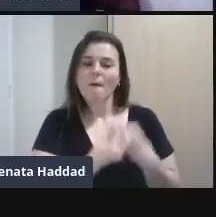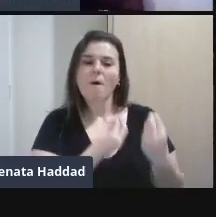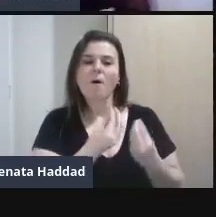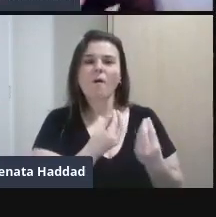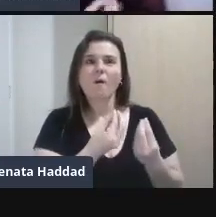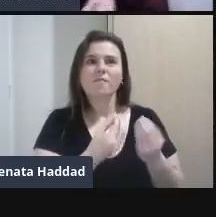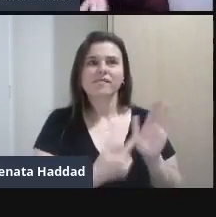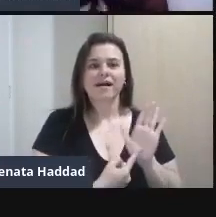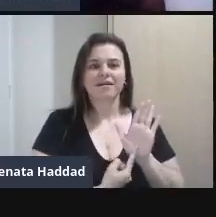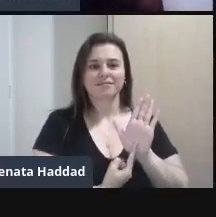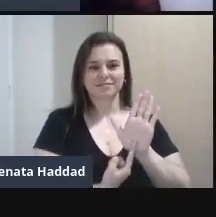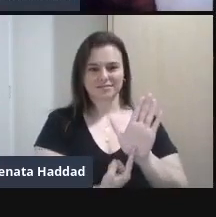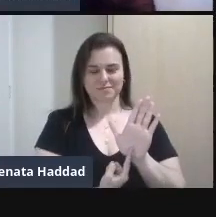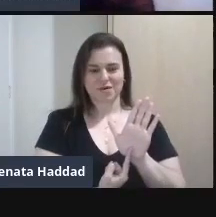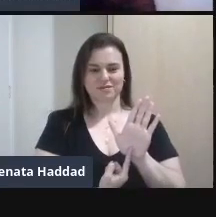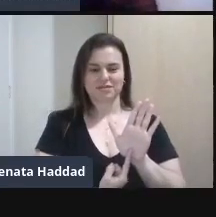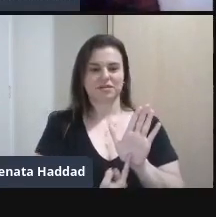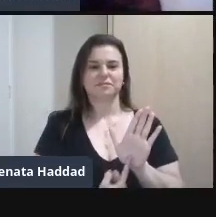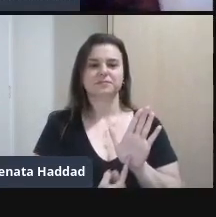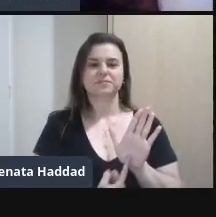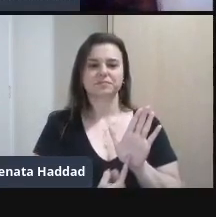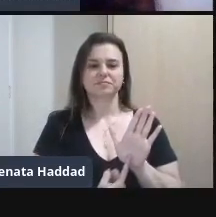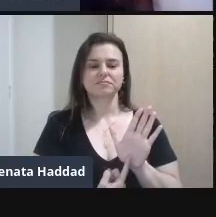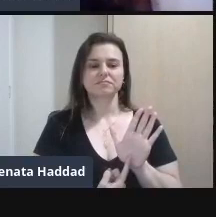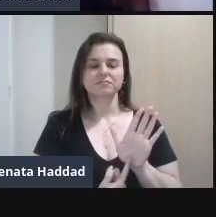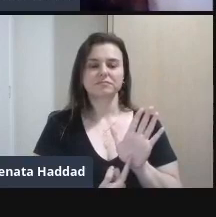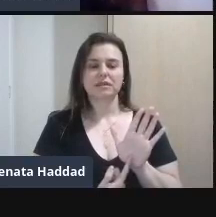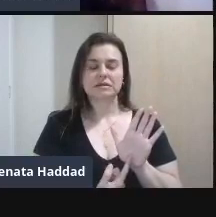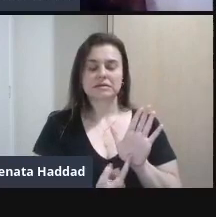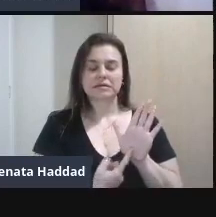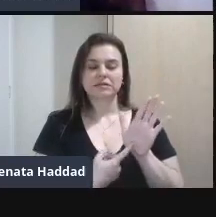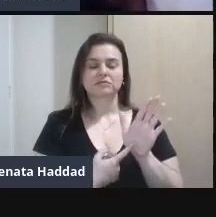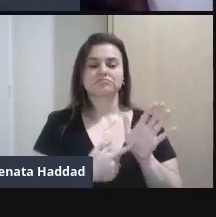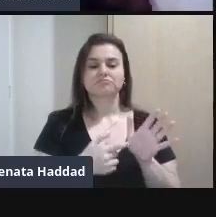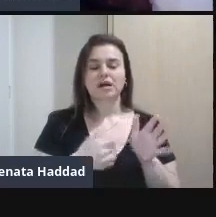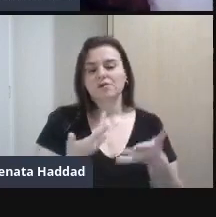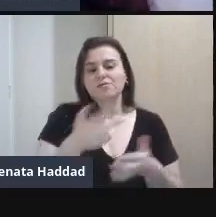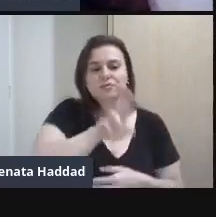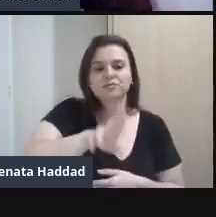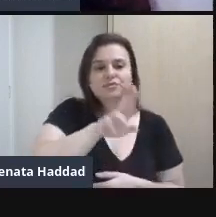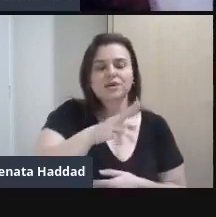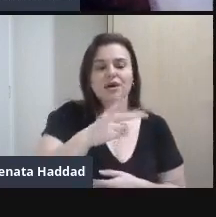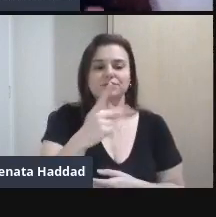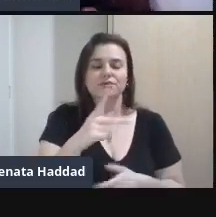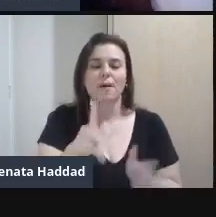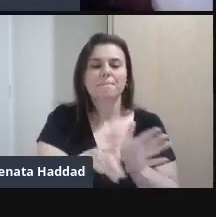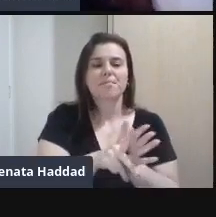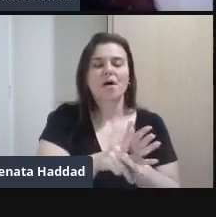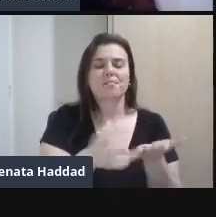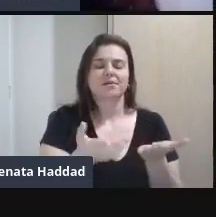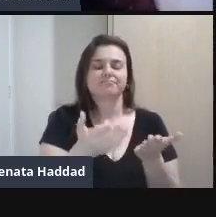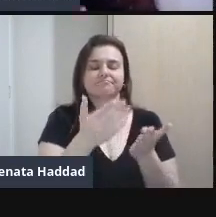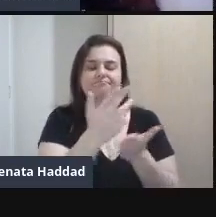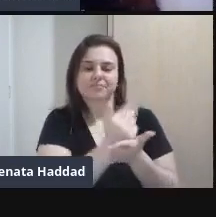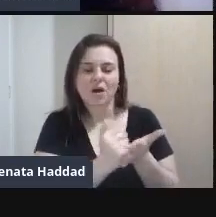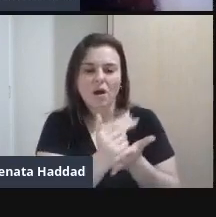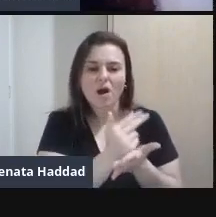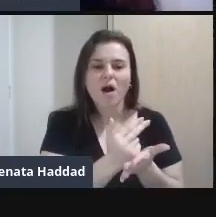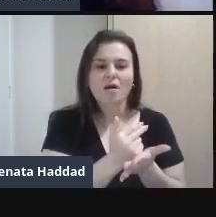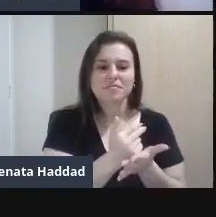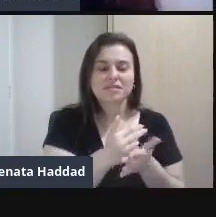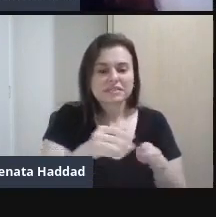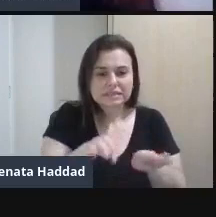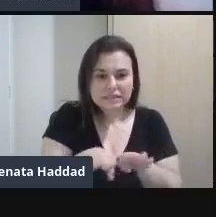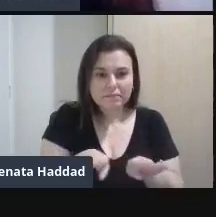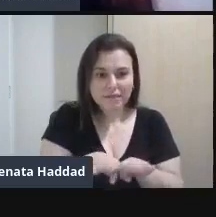expressando Diante Da obra Diante Das suas necessidades E ao mesmo tempo Como que a arte Ela